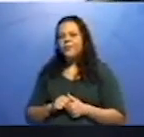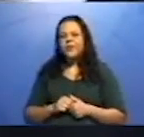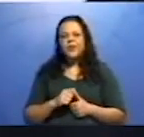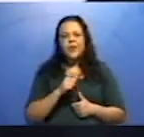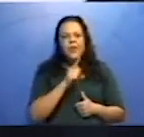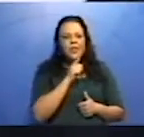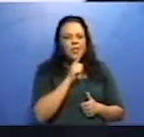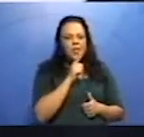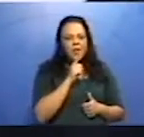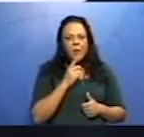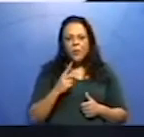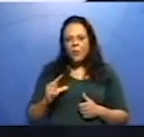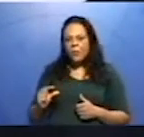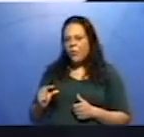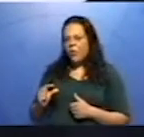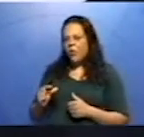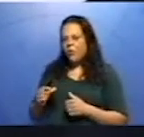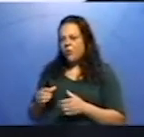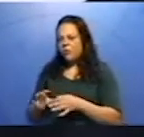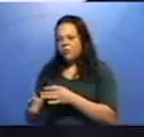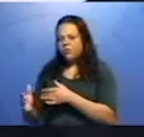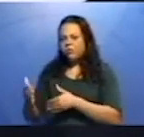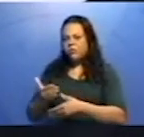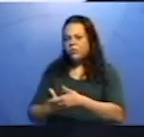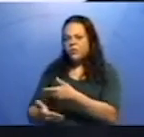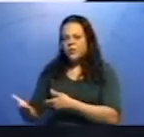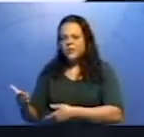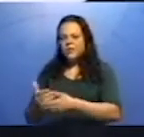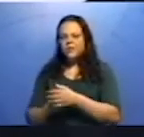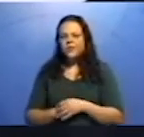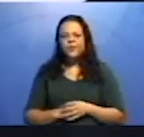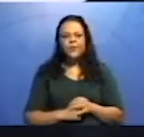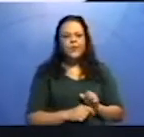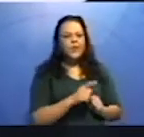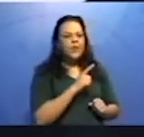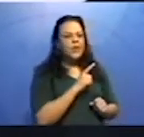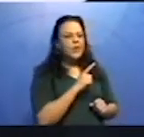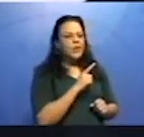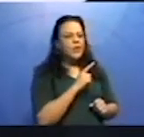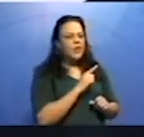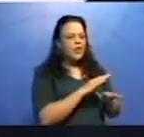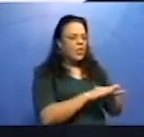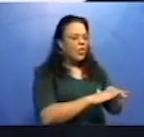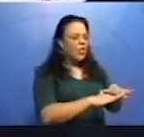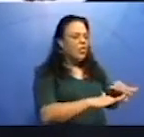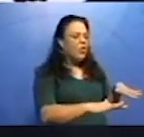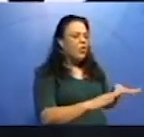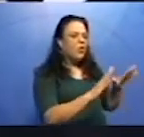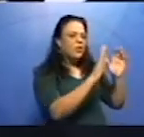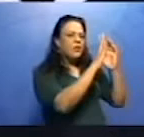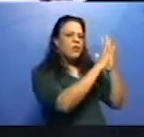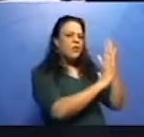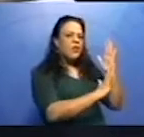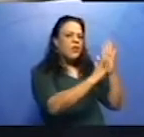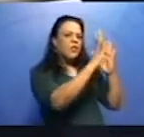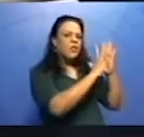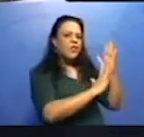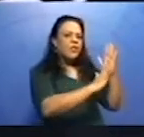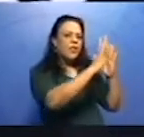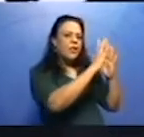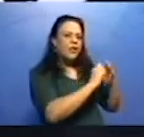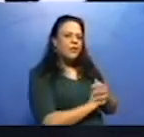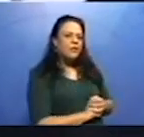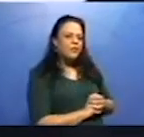telas, pranchas e cascos, cordas e cabos, margem e puxam, fazem e